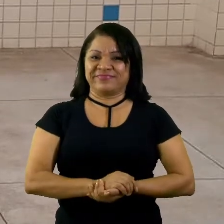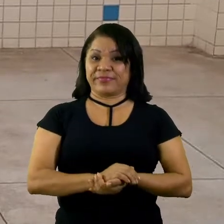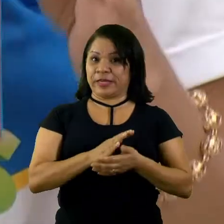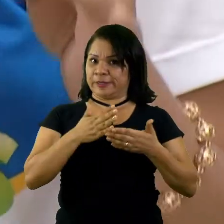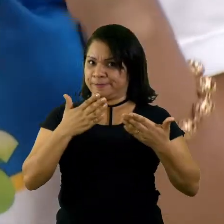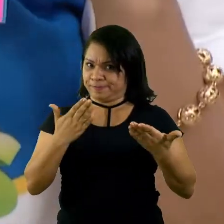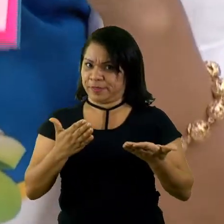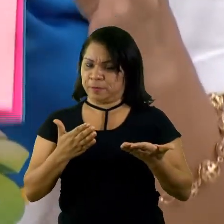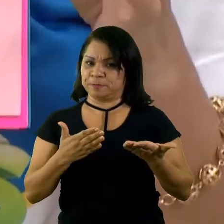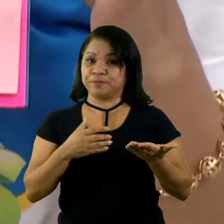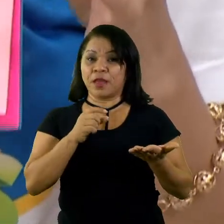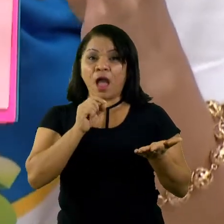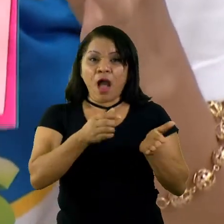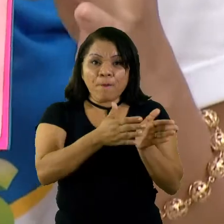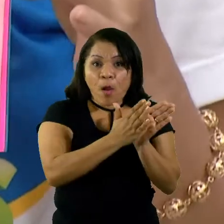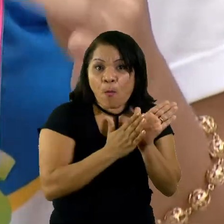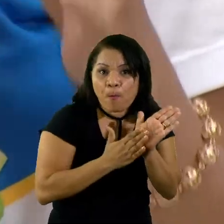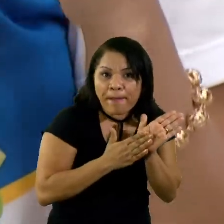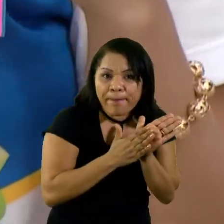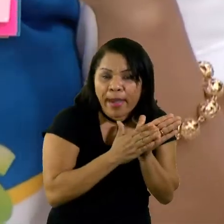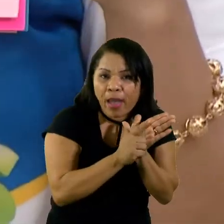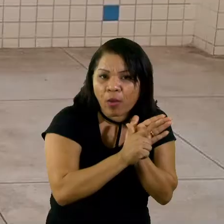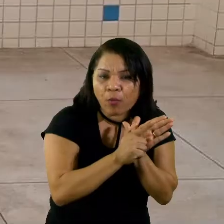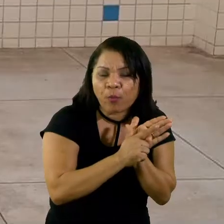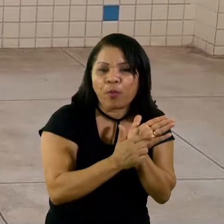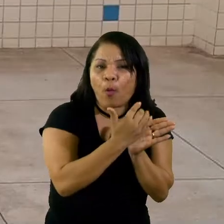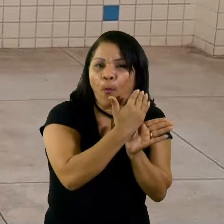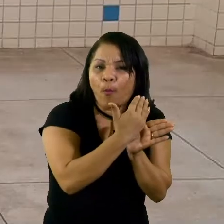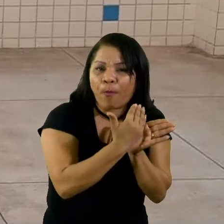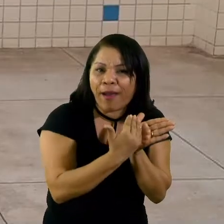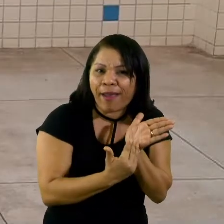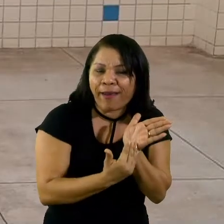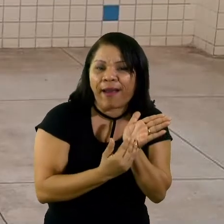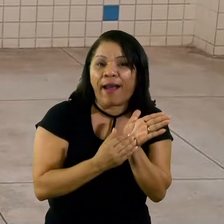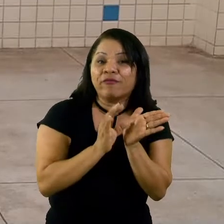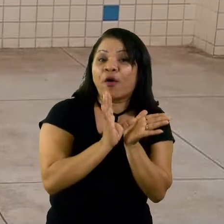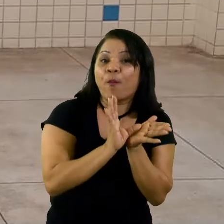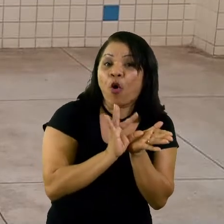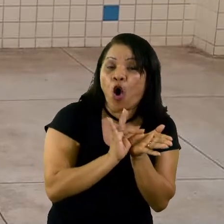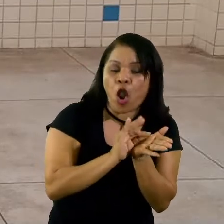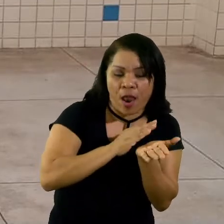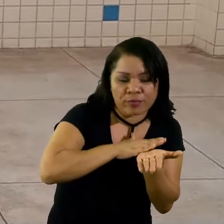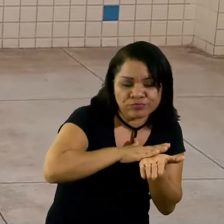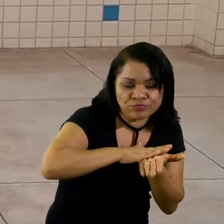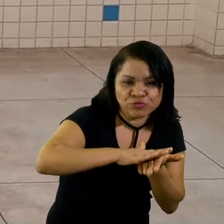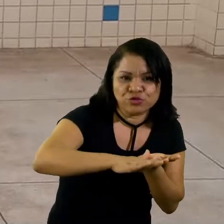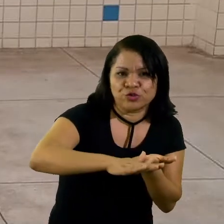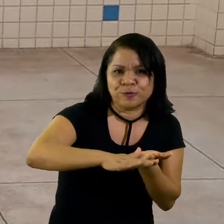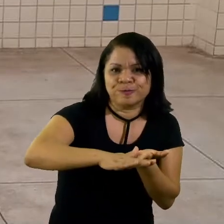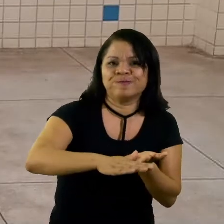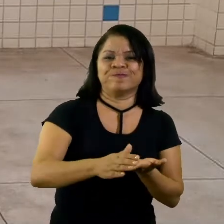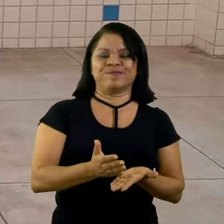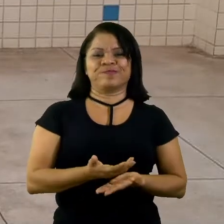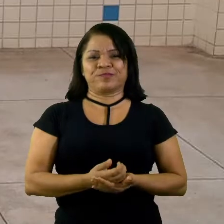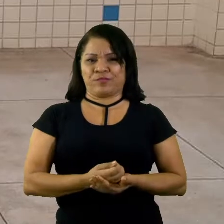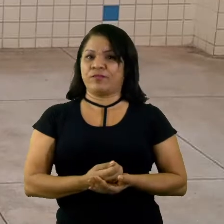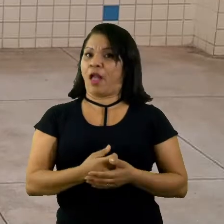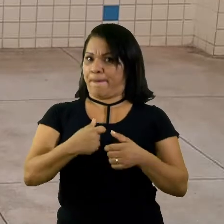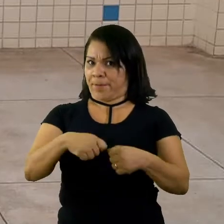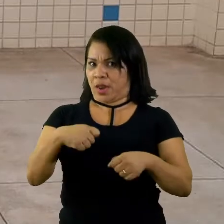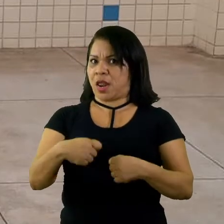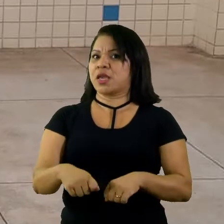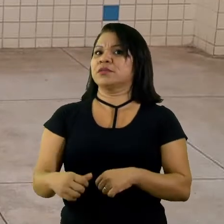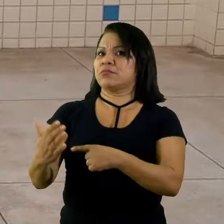metade que a sua criança pintou e vamos colar no chão. Para isso, nós vamos precisar da ajuda da mamãe,